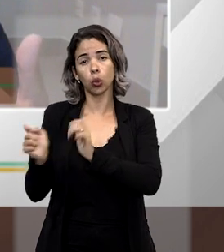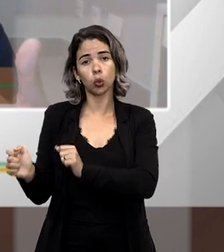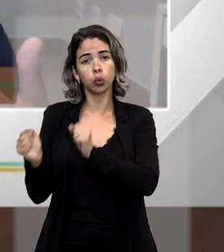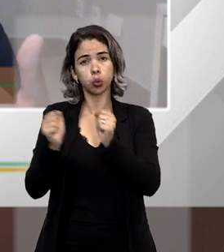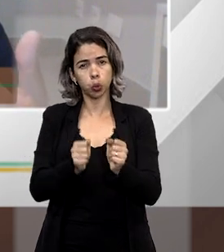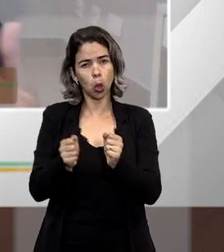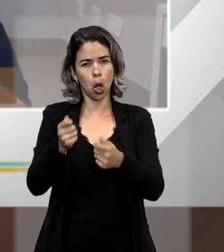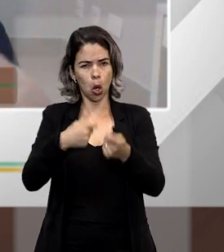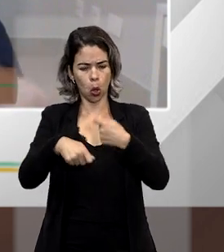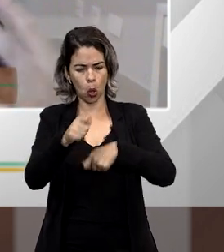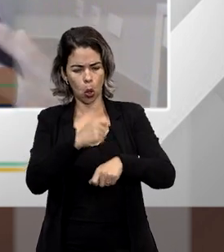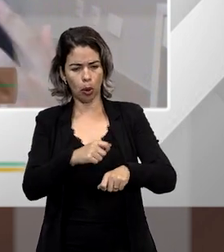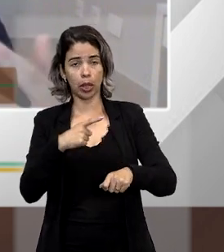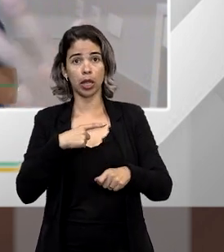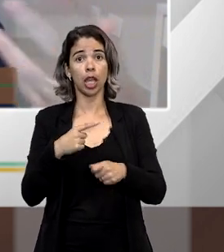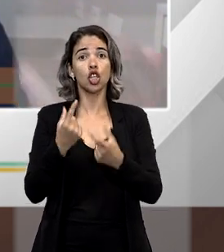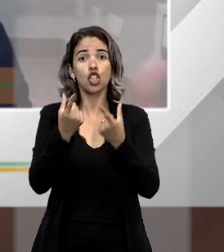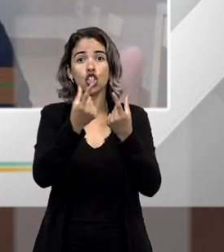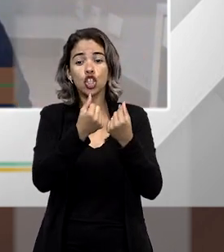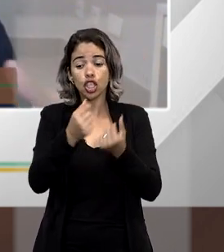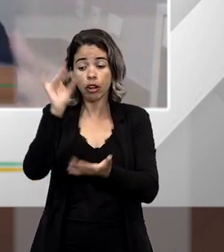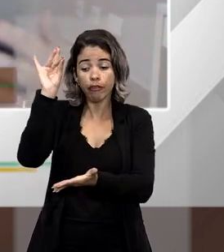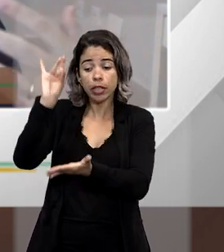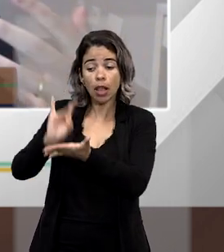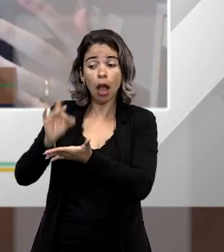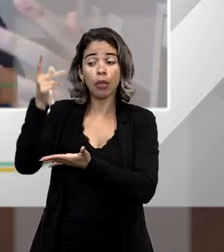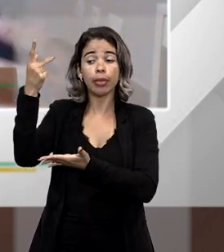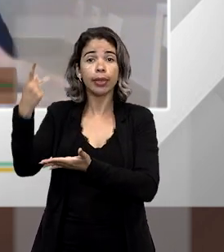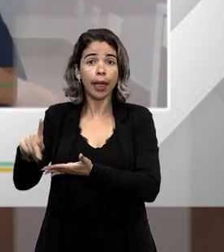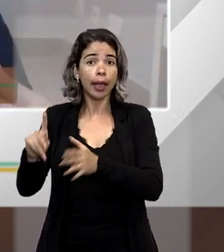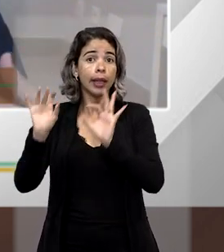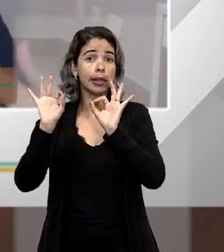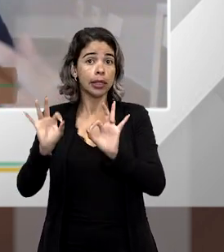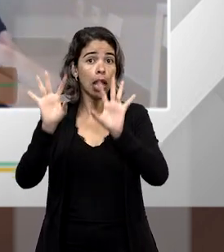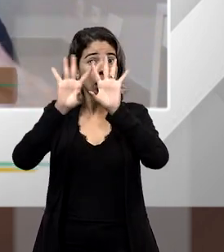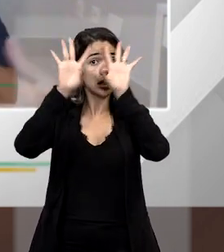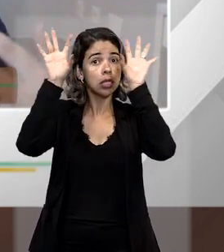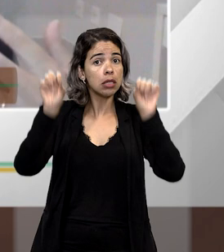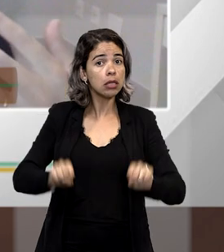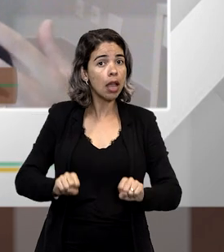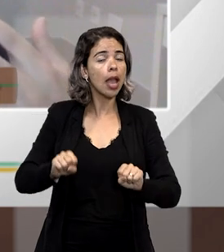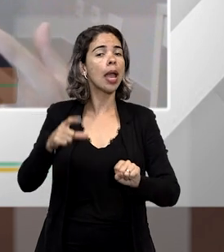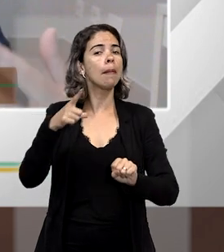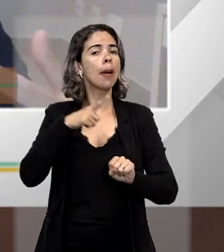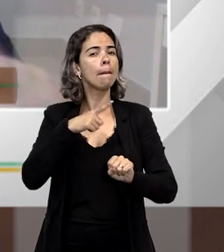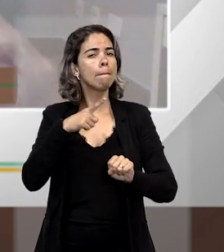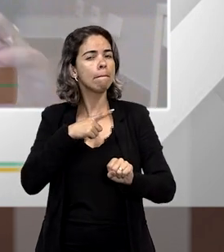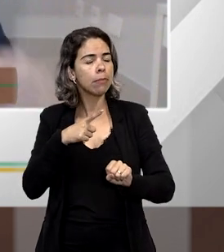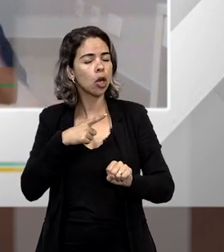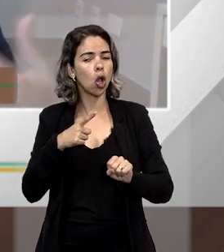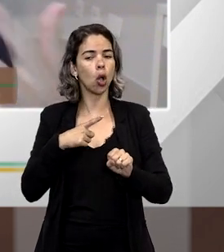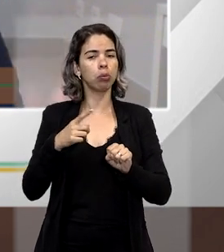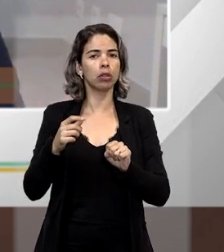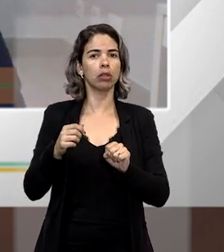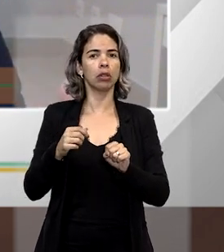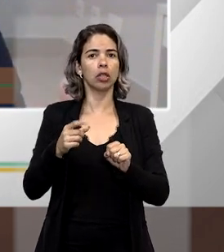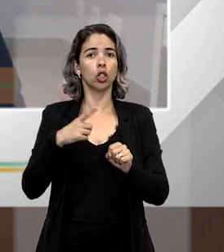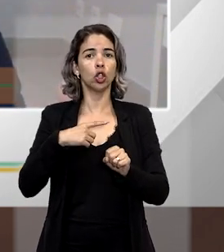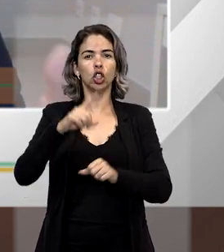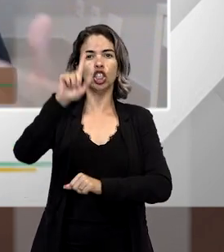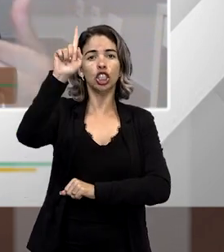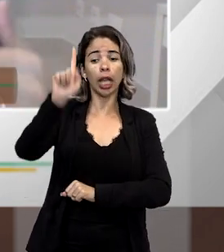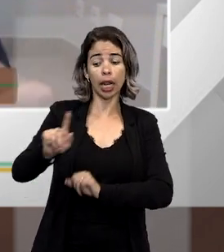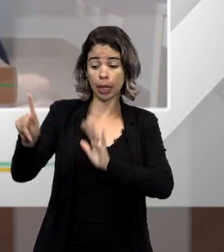autonomias econômicas, o Estado deve ter uma moeda corrente, deve ter o seu sistema representativo blindado de